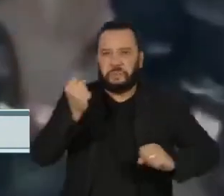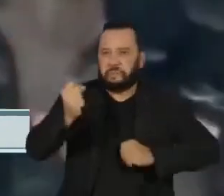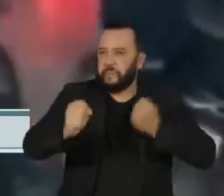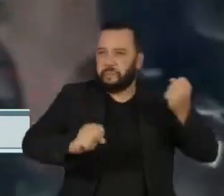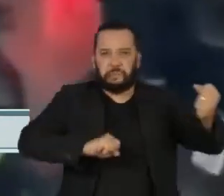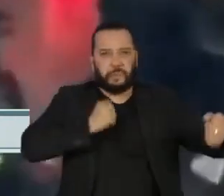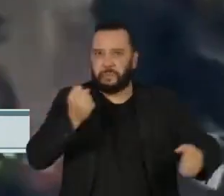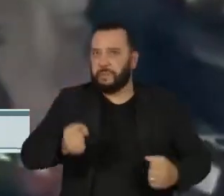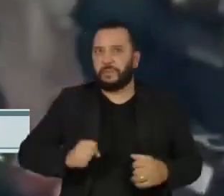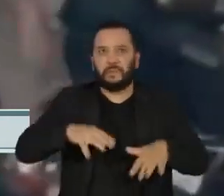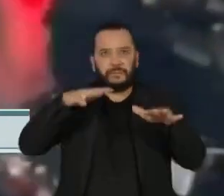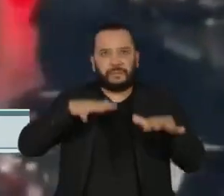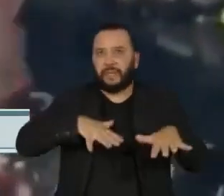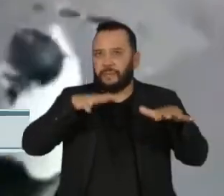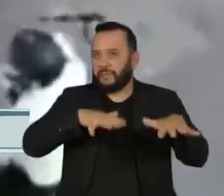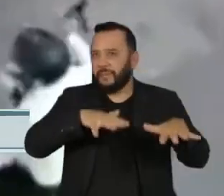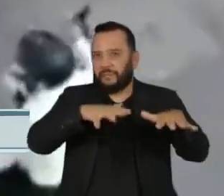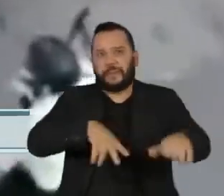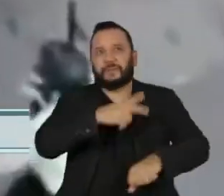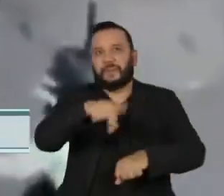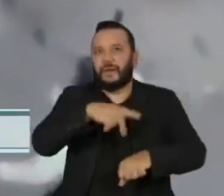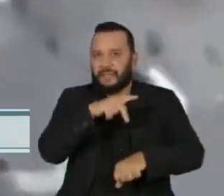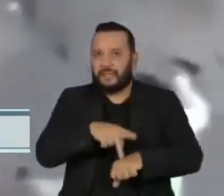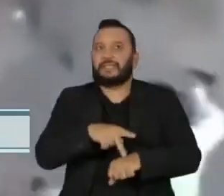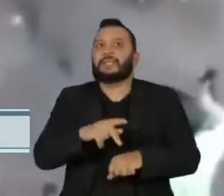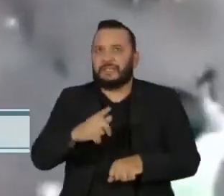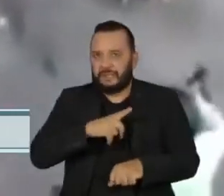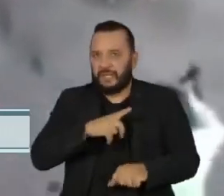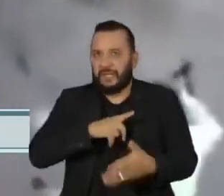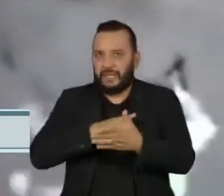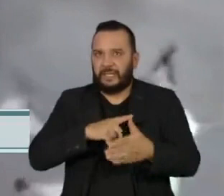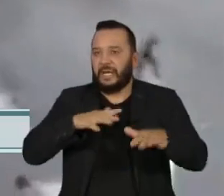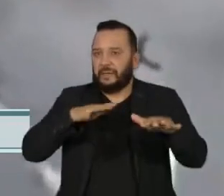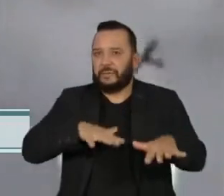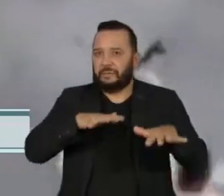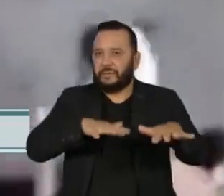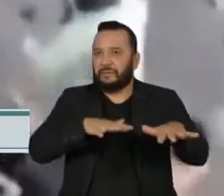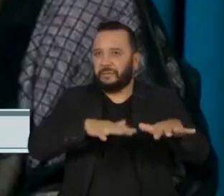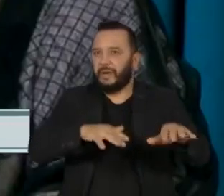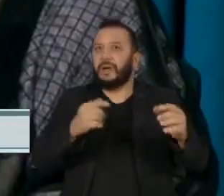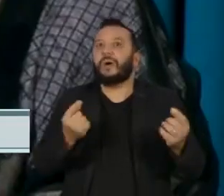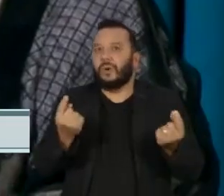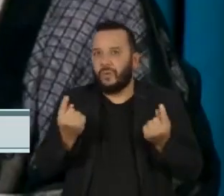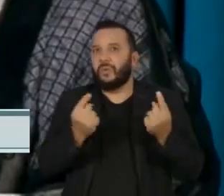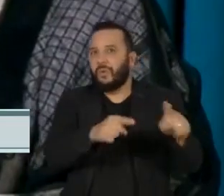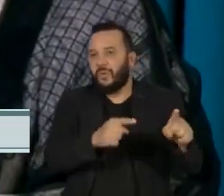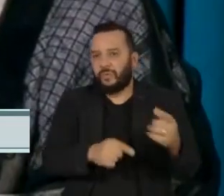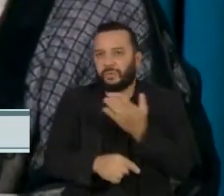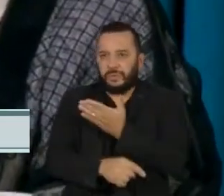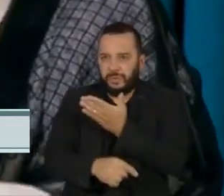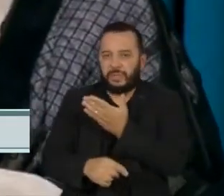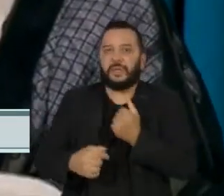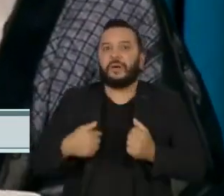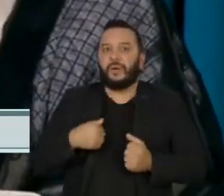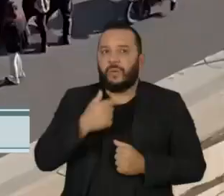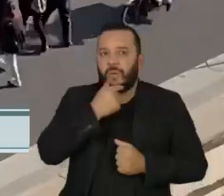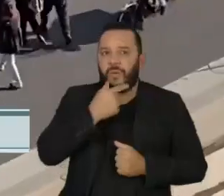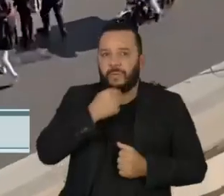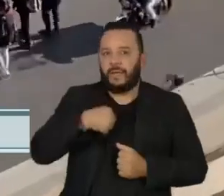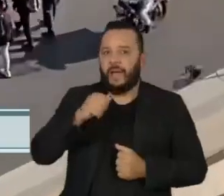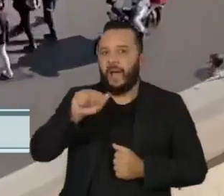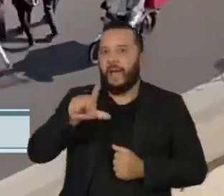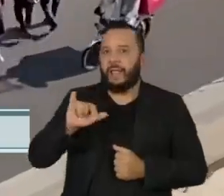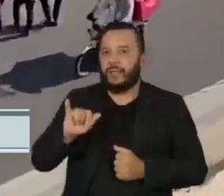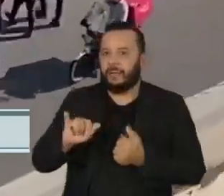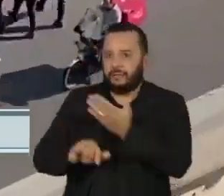Desde então, as ruas de várias cidades do país têm sido palco de manifestações contra a repressão do regime do Ayatollah Ali Khamenei.